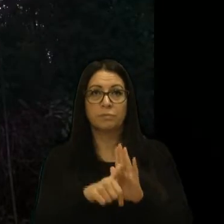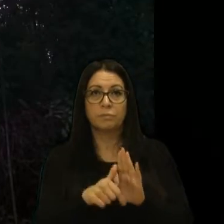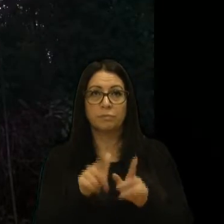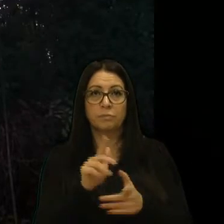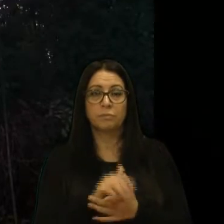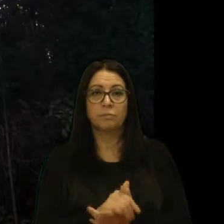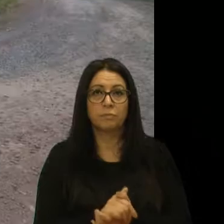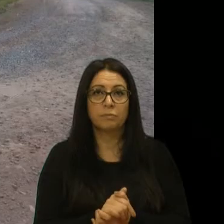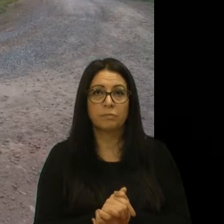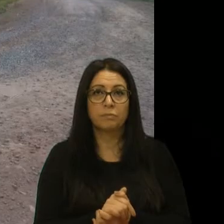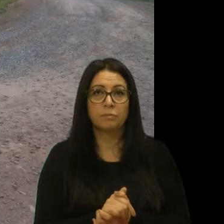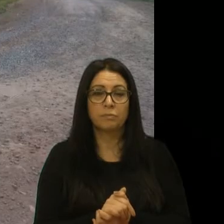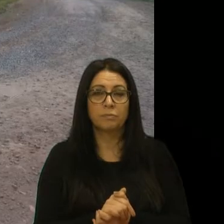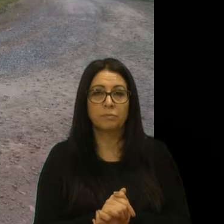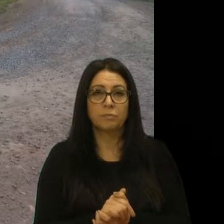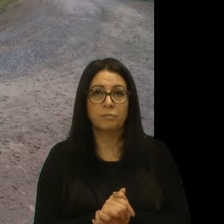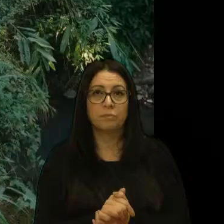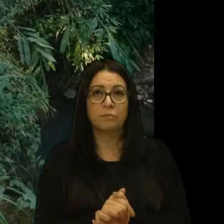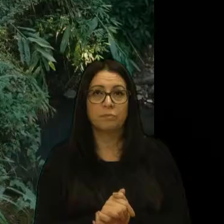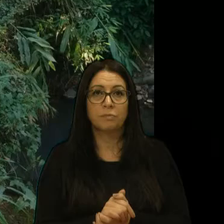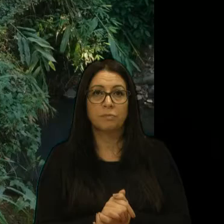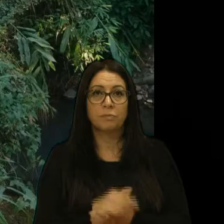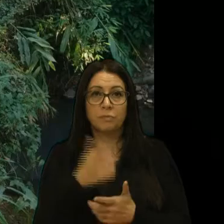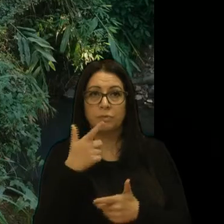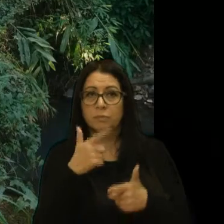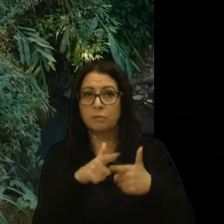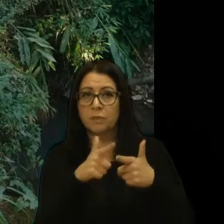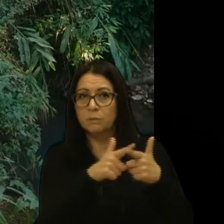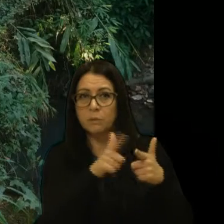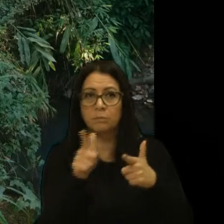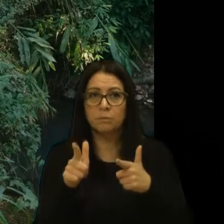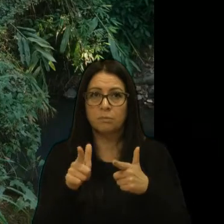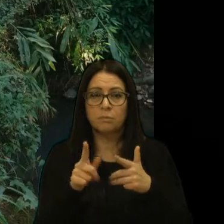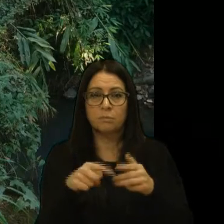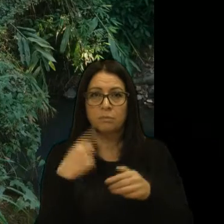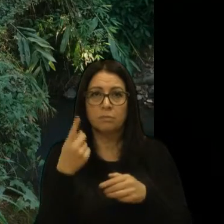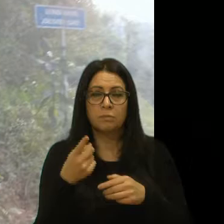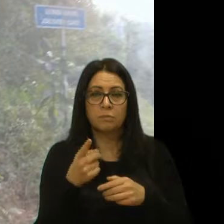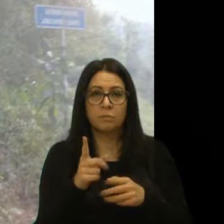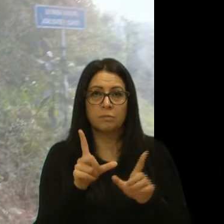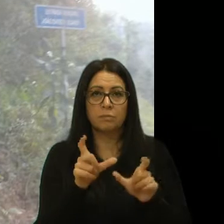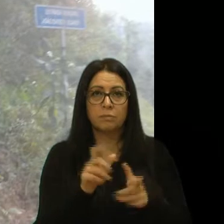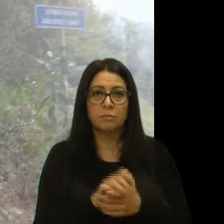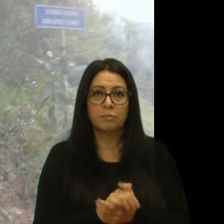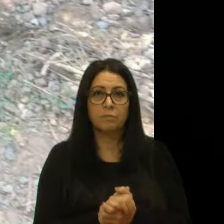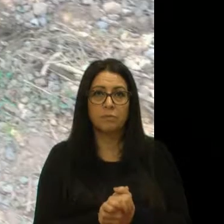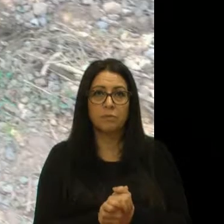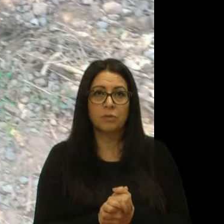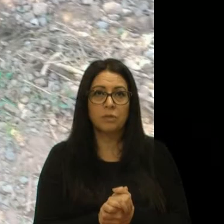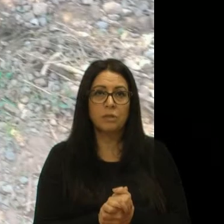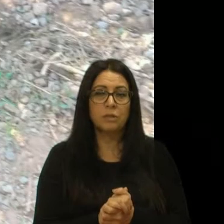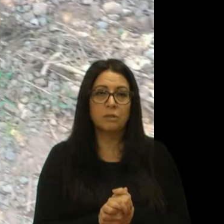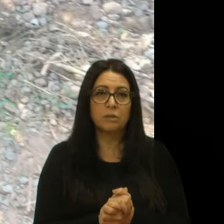e aí, não, acho que deu uma pane aí, na próxima, na próxima,